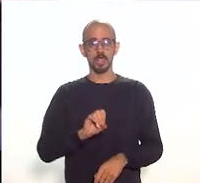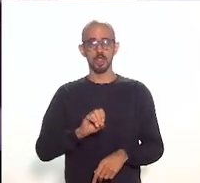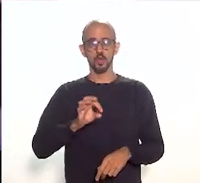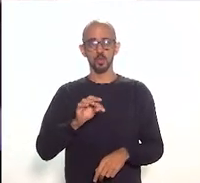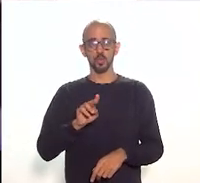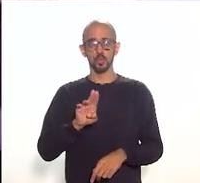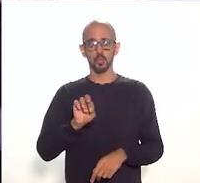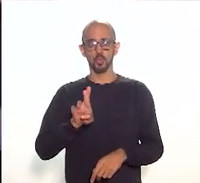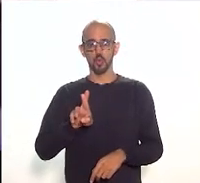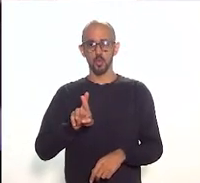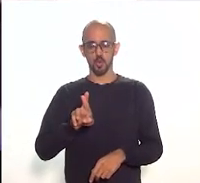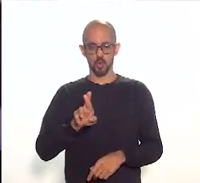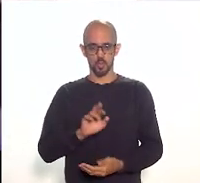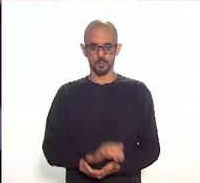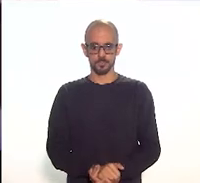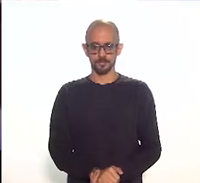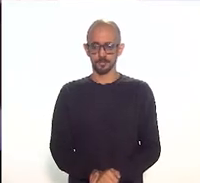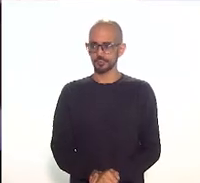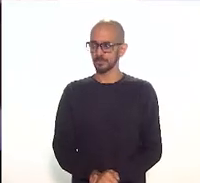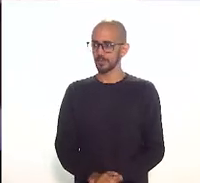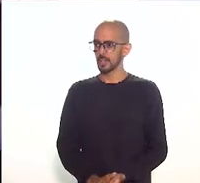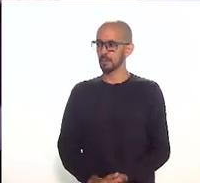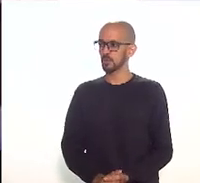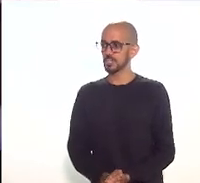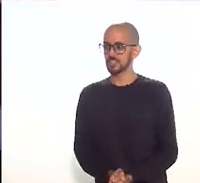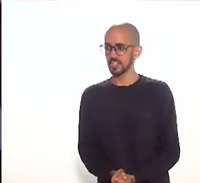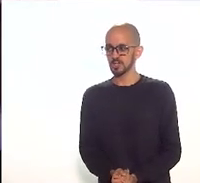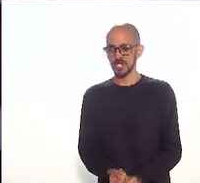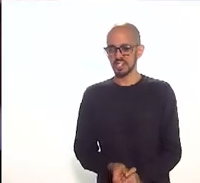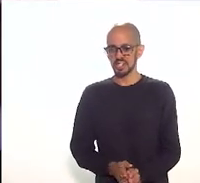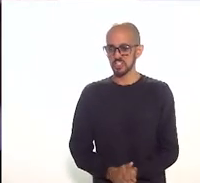Uma palavra você, Daniela.